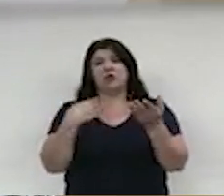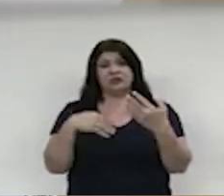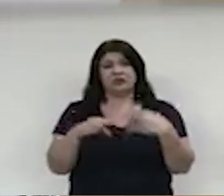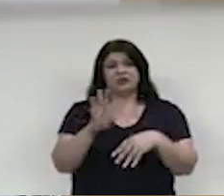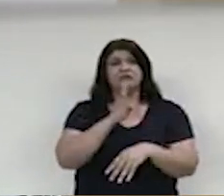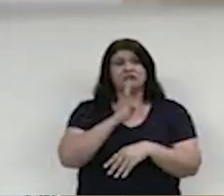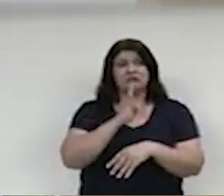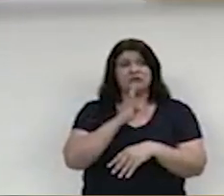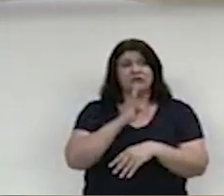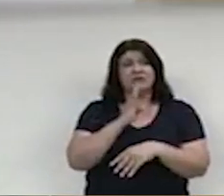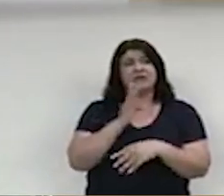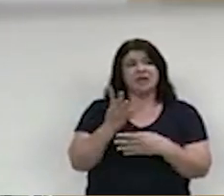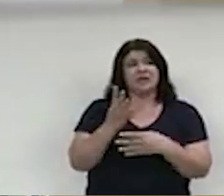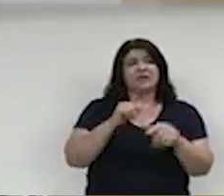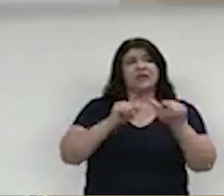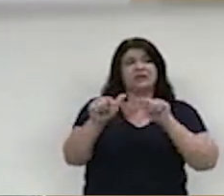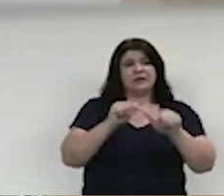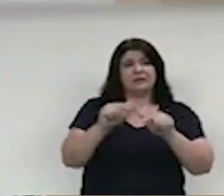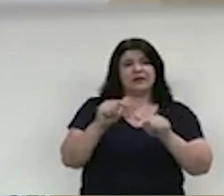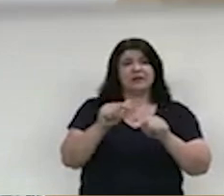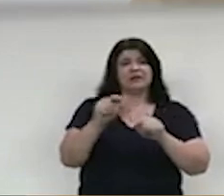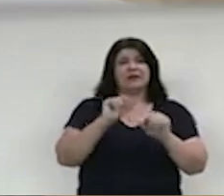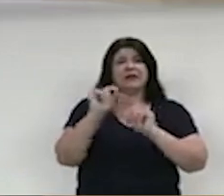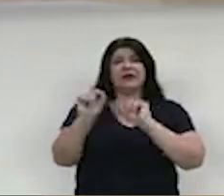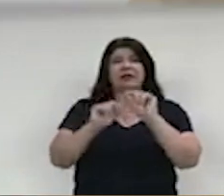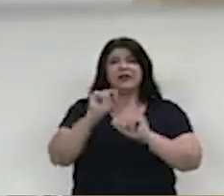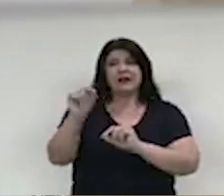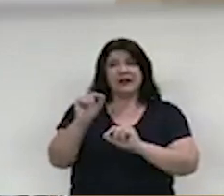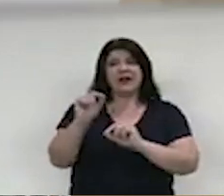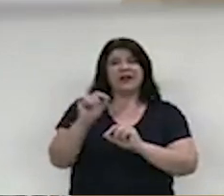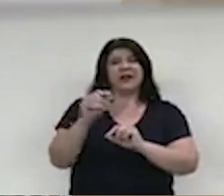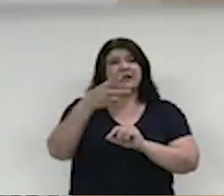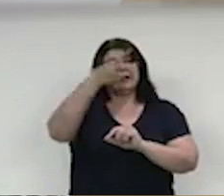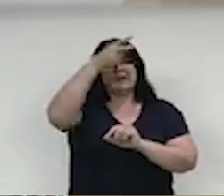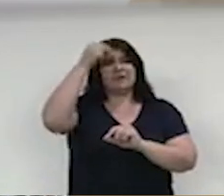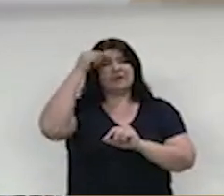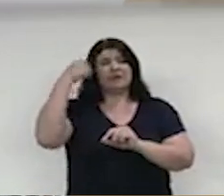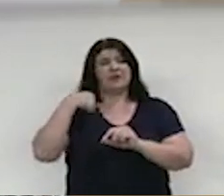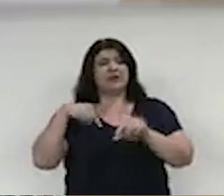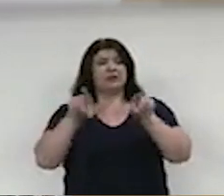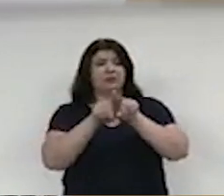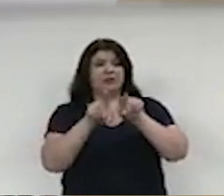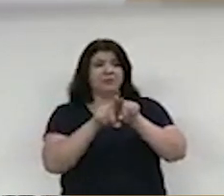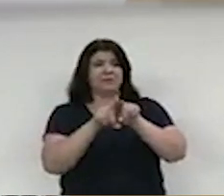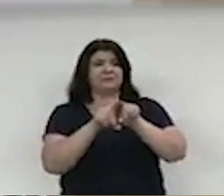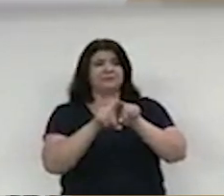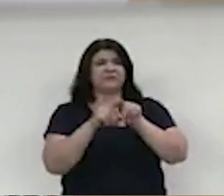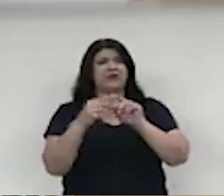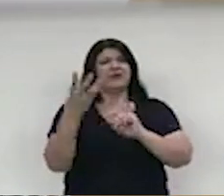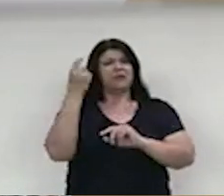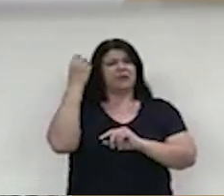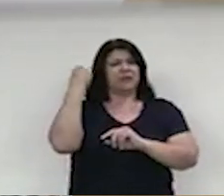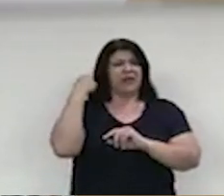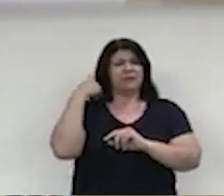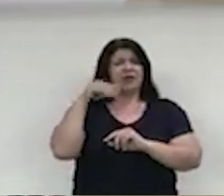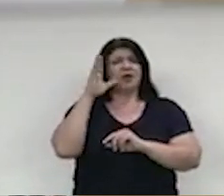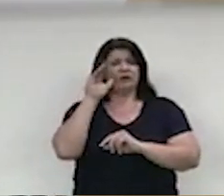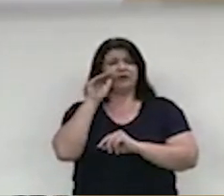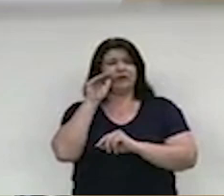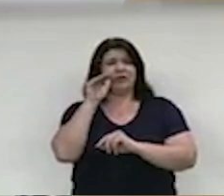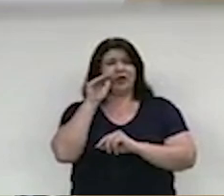assessoria de imprensa da Prefeitura, na época em eu trabalhava na Prefeitura. Nessa época, o funcionalismo